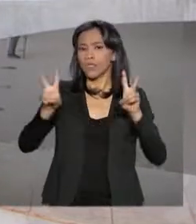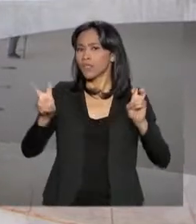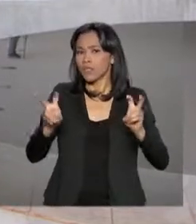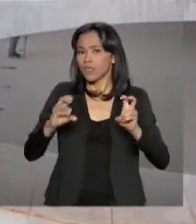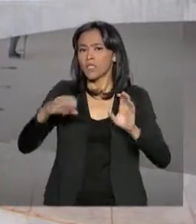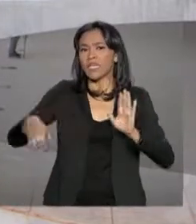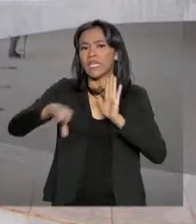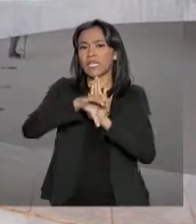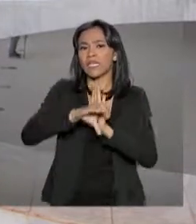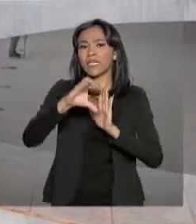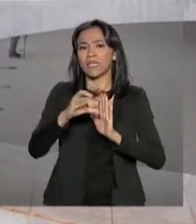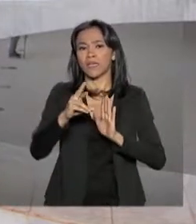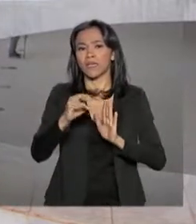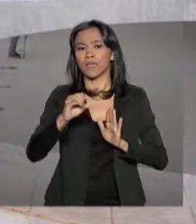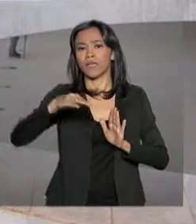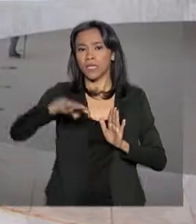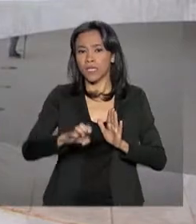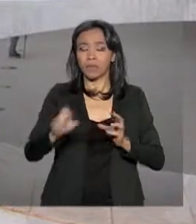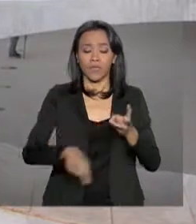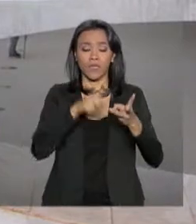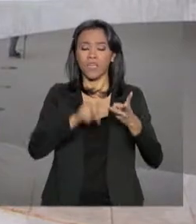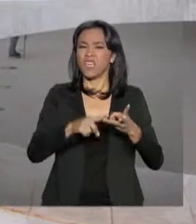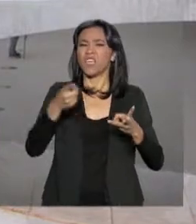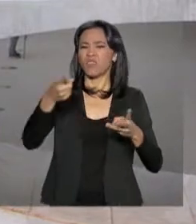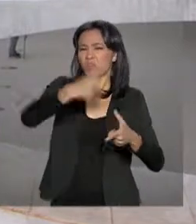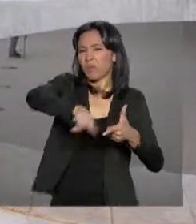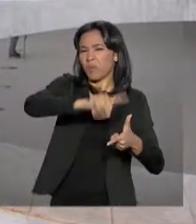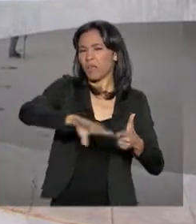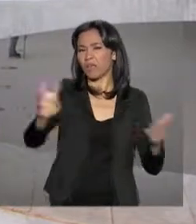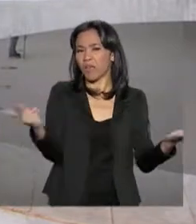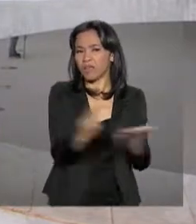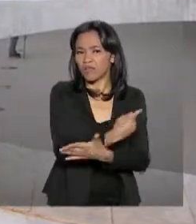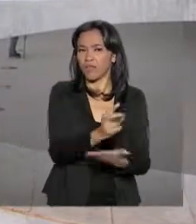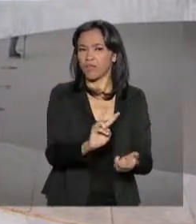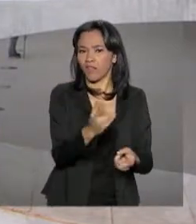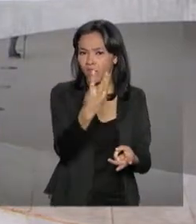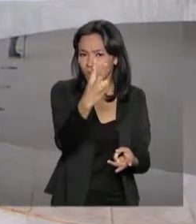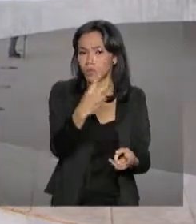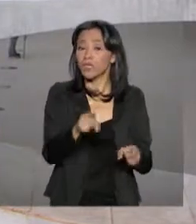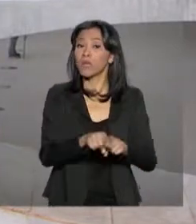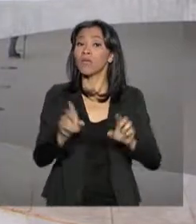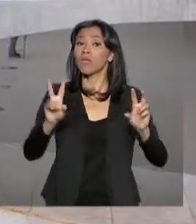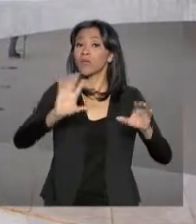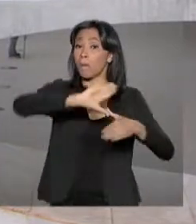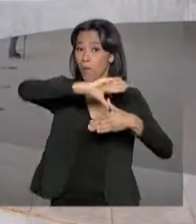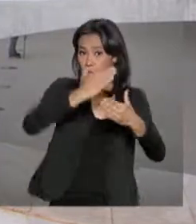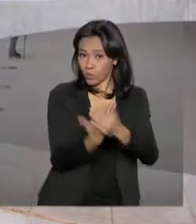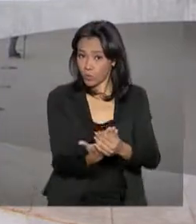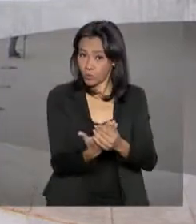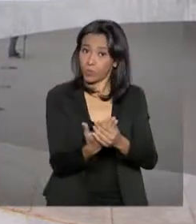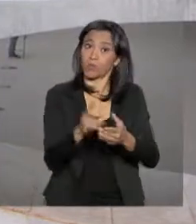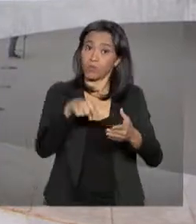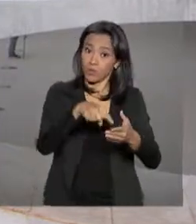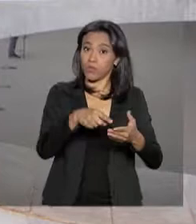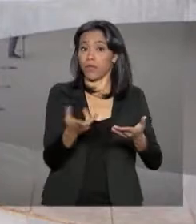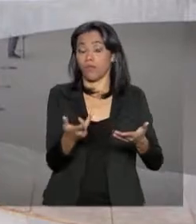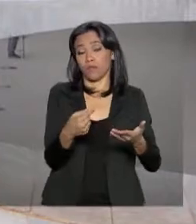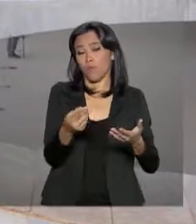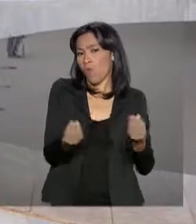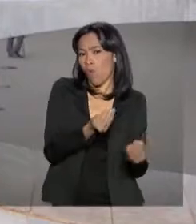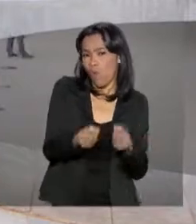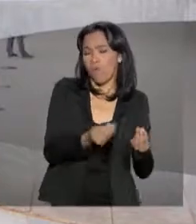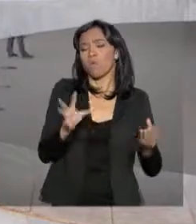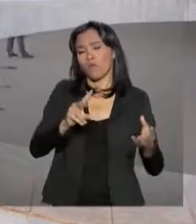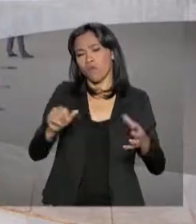organizado e a situação da Venezuela e do Mercosul. Brasil e Argentina são sócios fundadores do Mercosul e estão